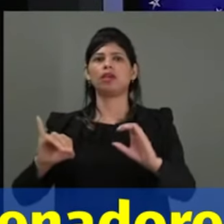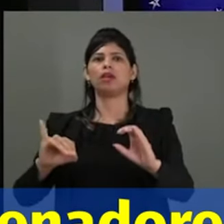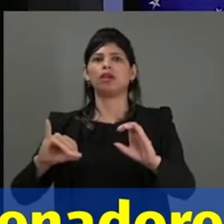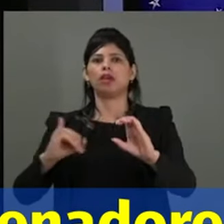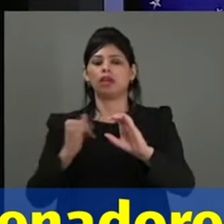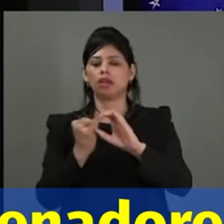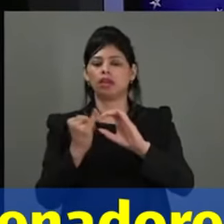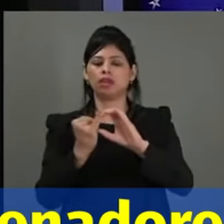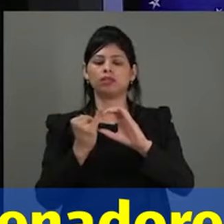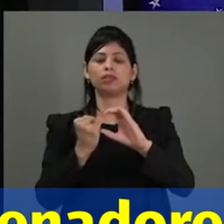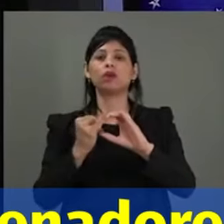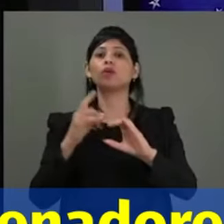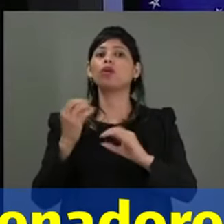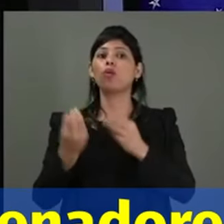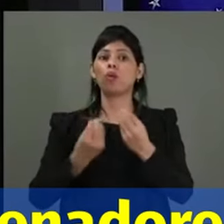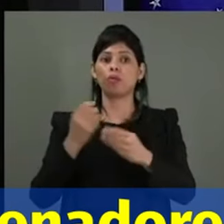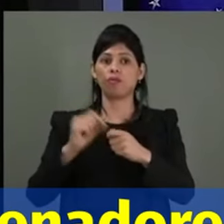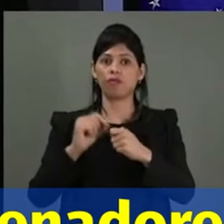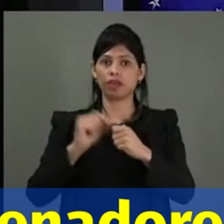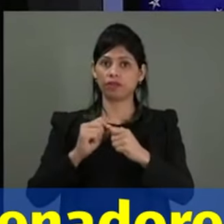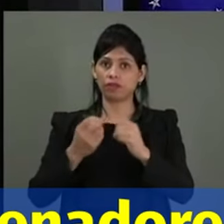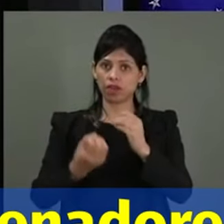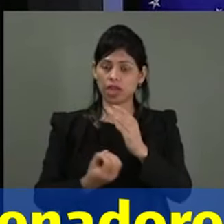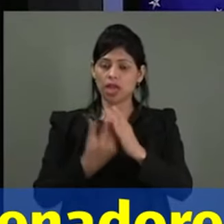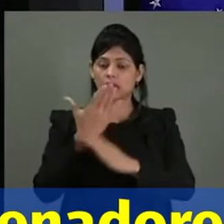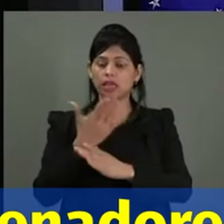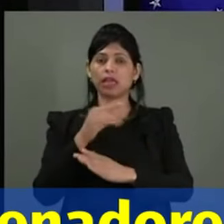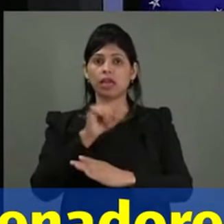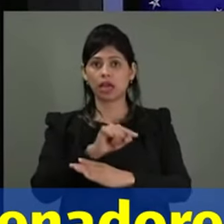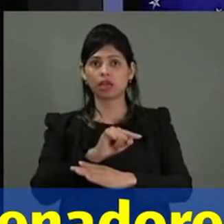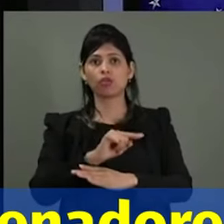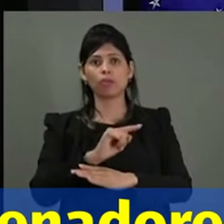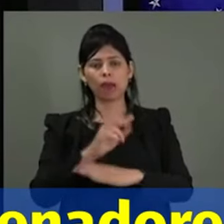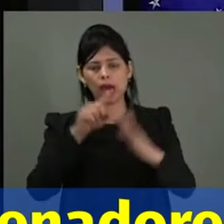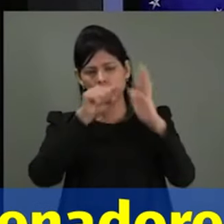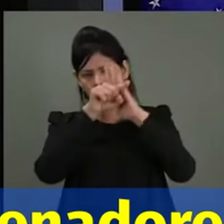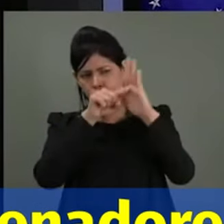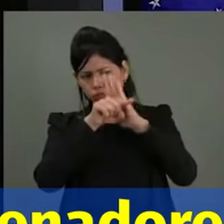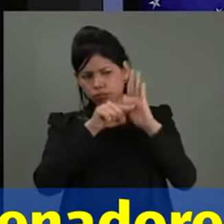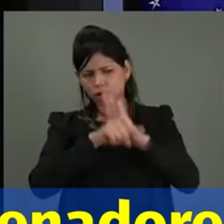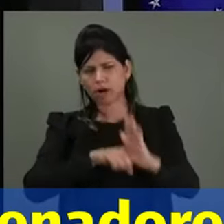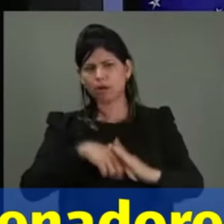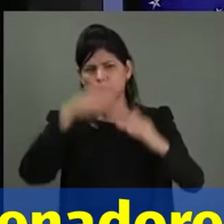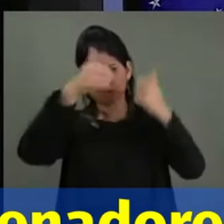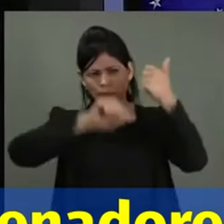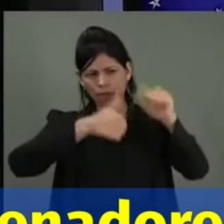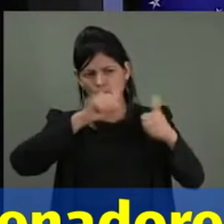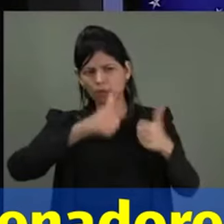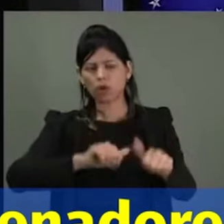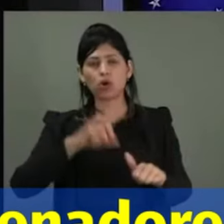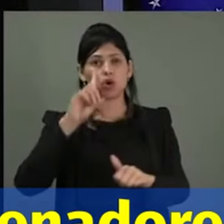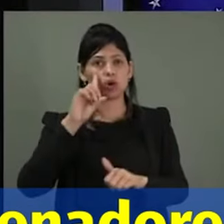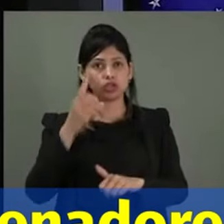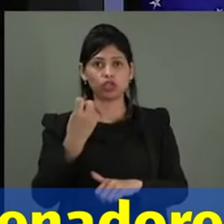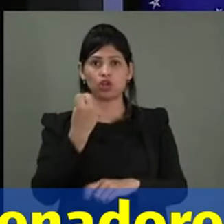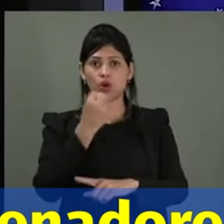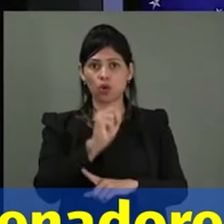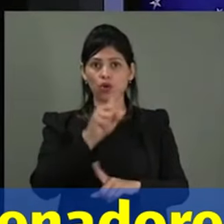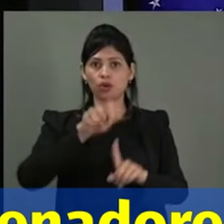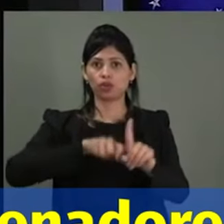foi instalada para investigar o que aconteceu de fato no dia 8 de janeiro. E ali houve um boicote,